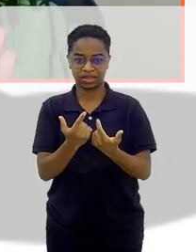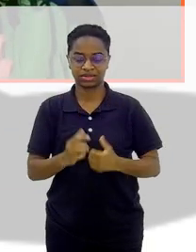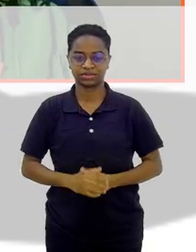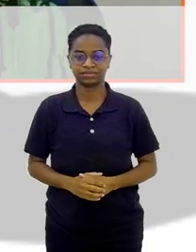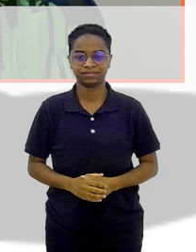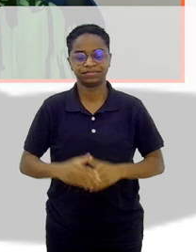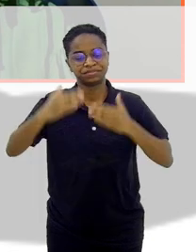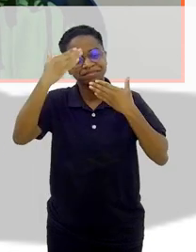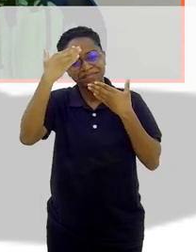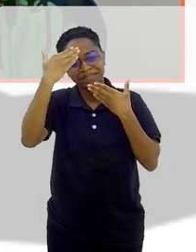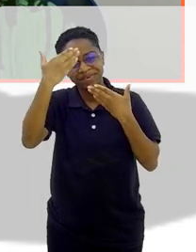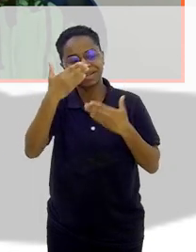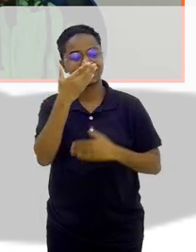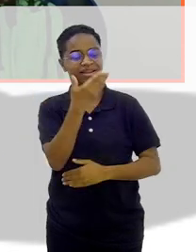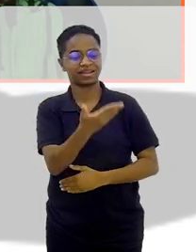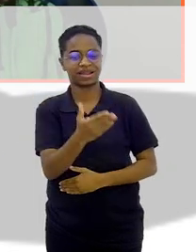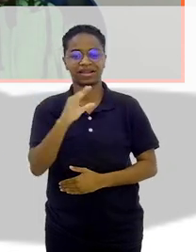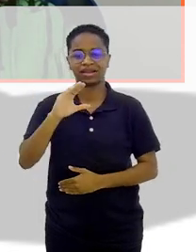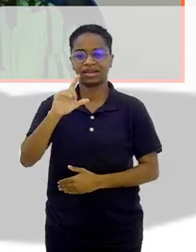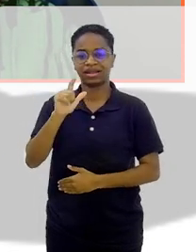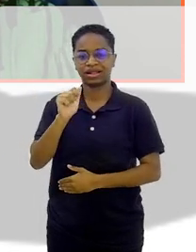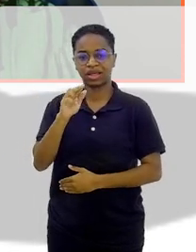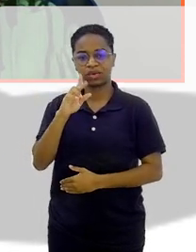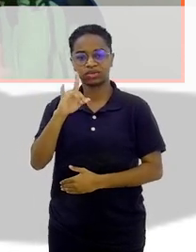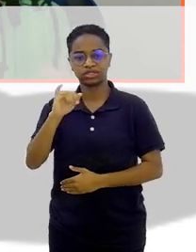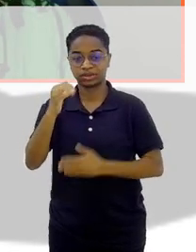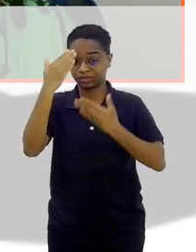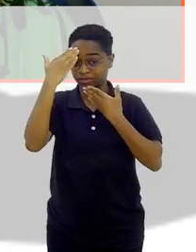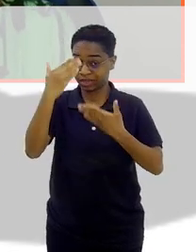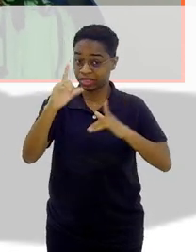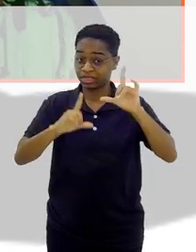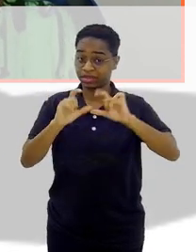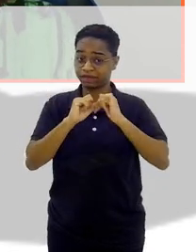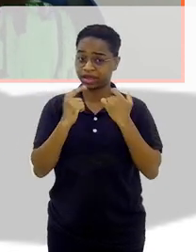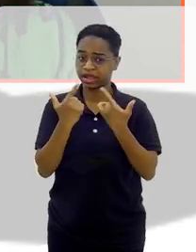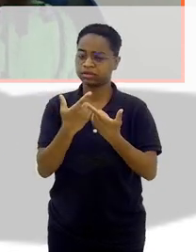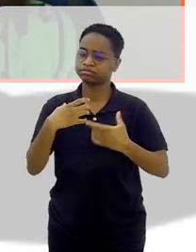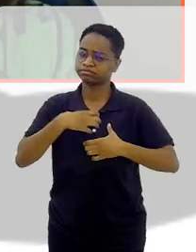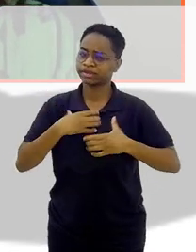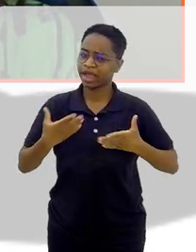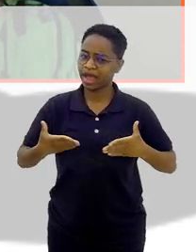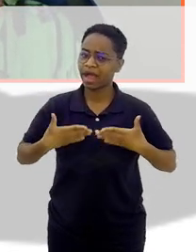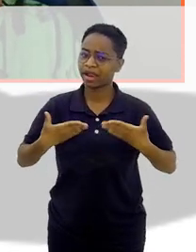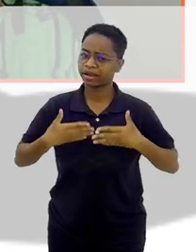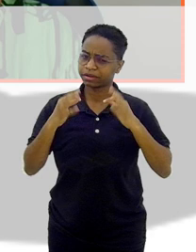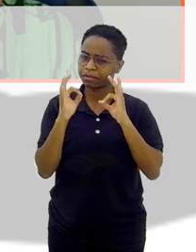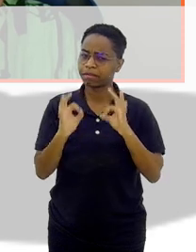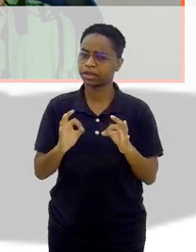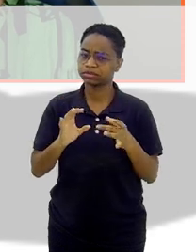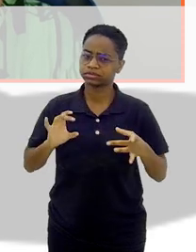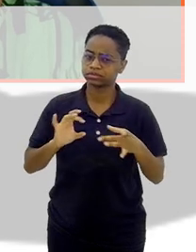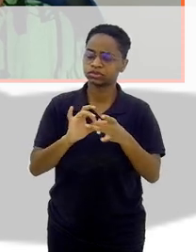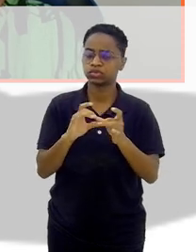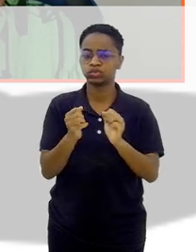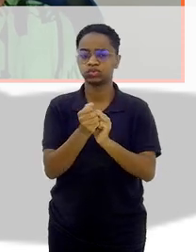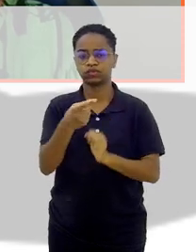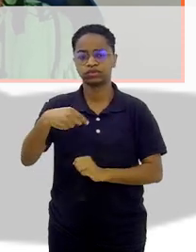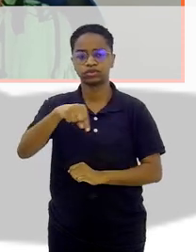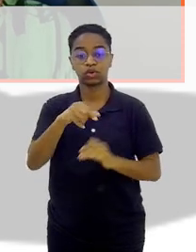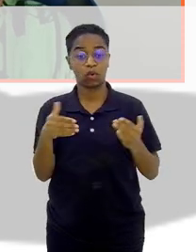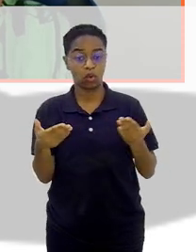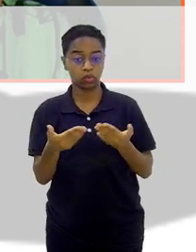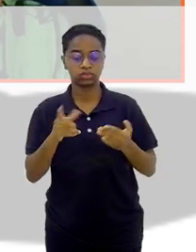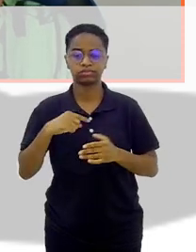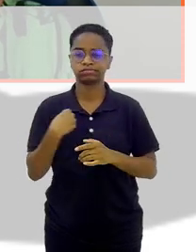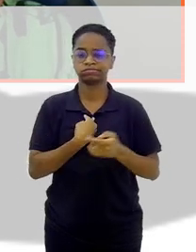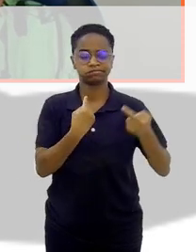Gratidão, Cláudia. Gratidão, TV ABERGE. Uma alegria muito grande estar com vocês hoje. Nós vamos ter muito assunto